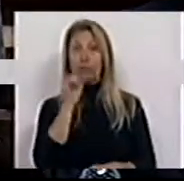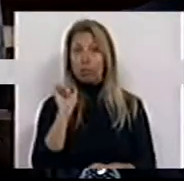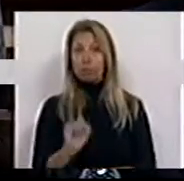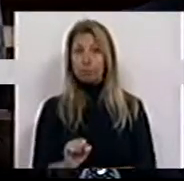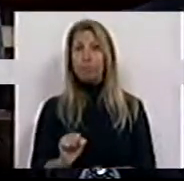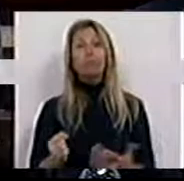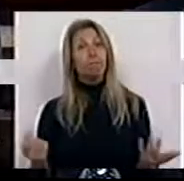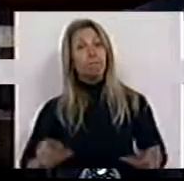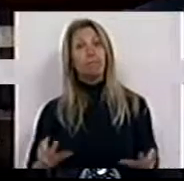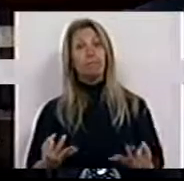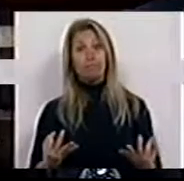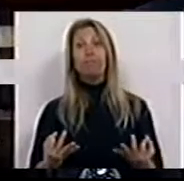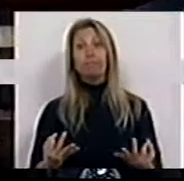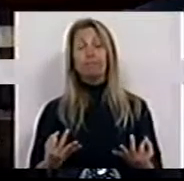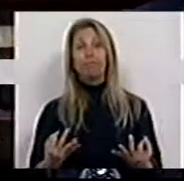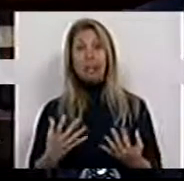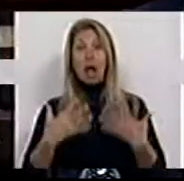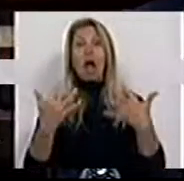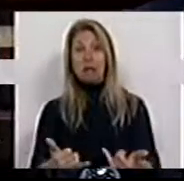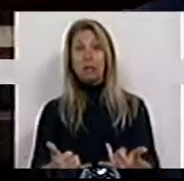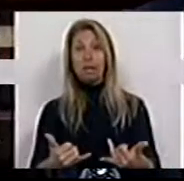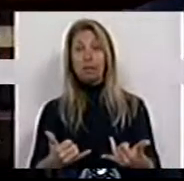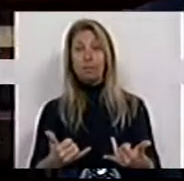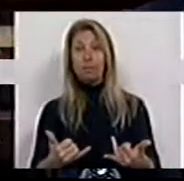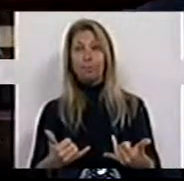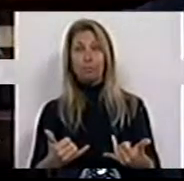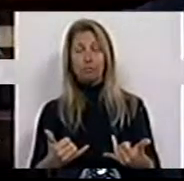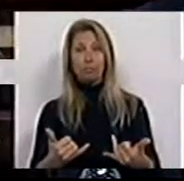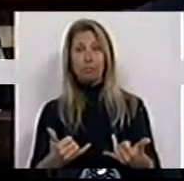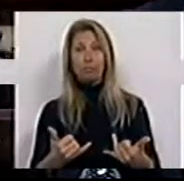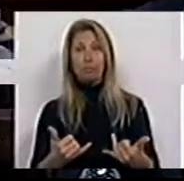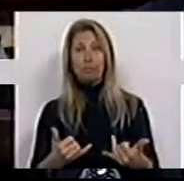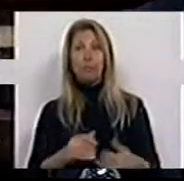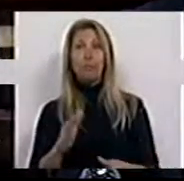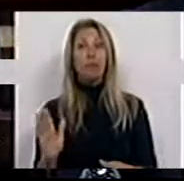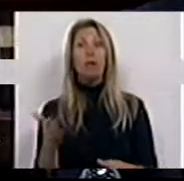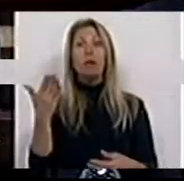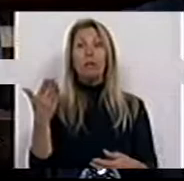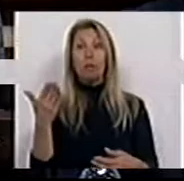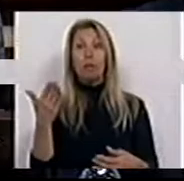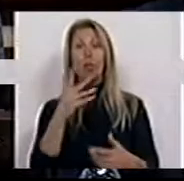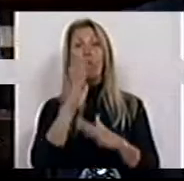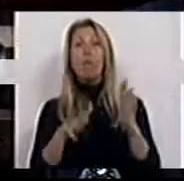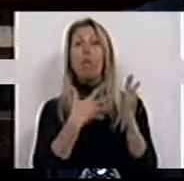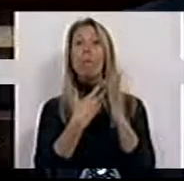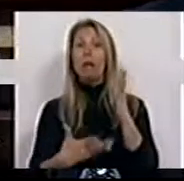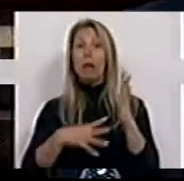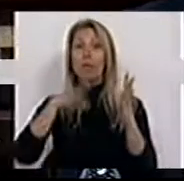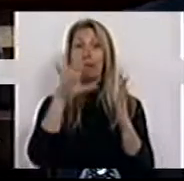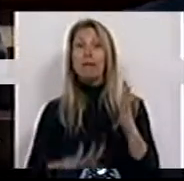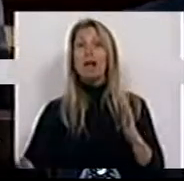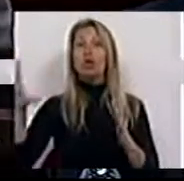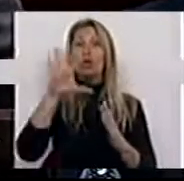que foram tomadas posteriormente, nomeadamente, o Plano Nacional